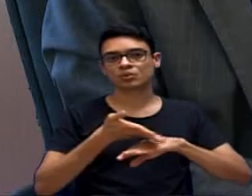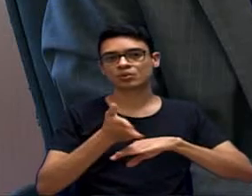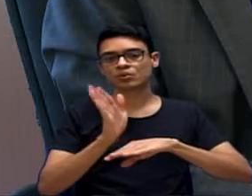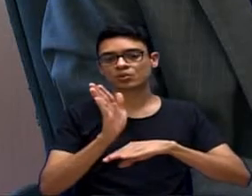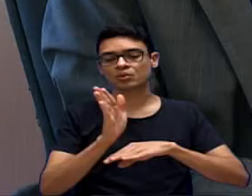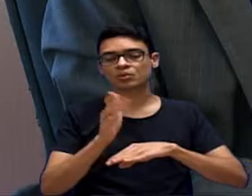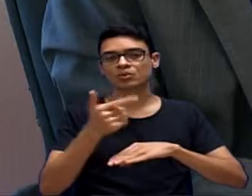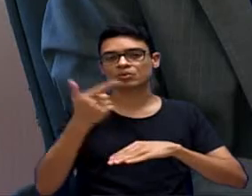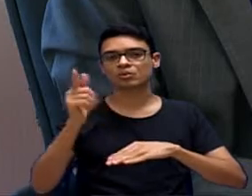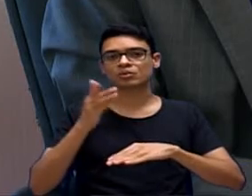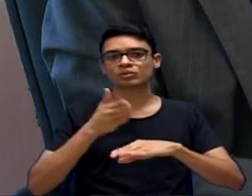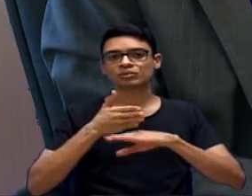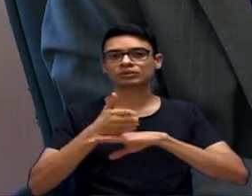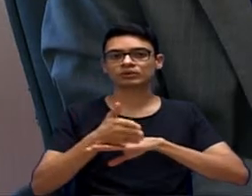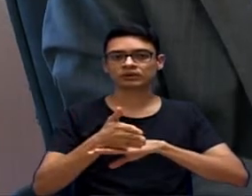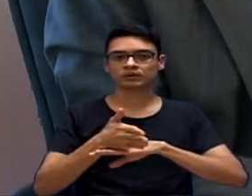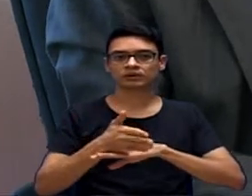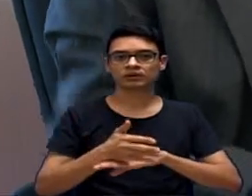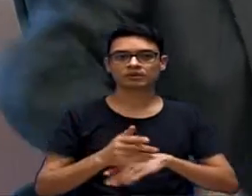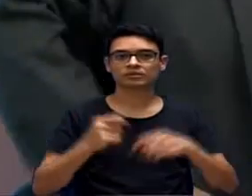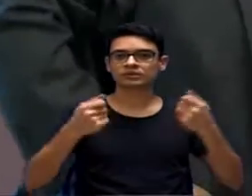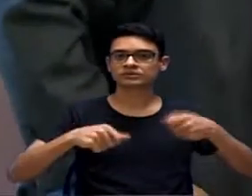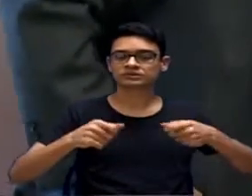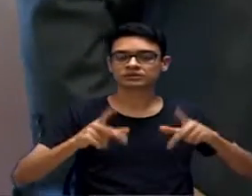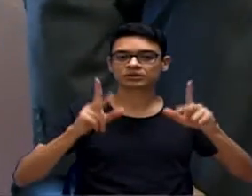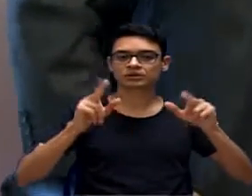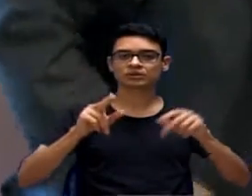shopping Guatemi, igual tem do Vitória Reger, então isso,